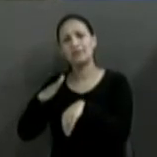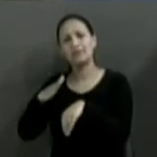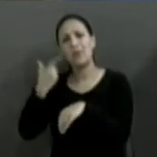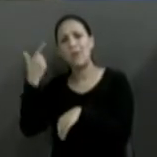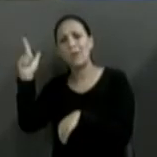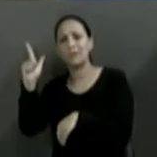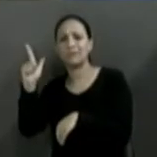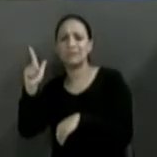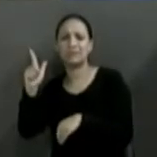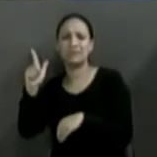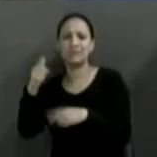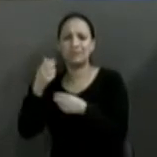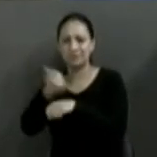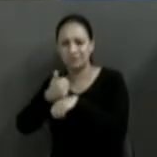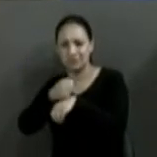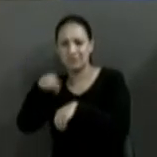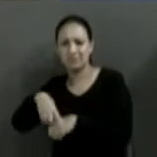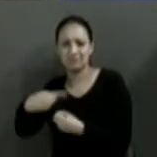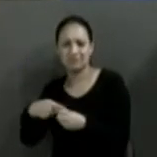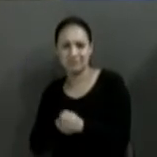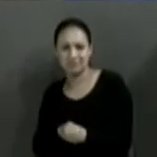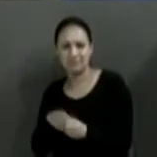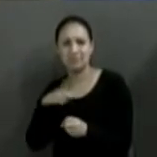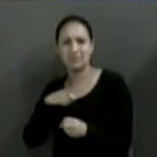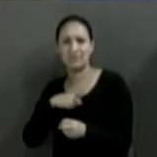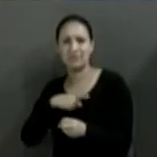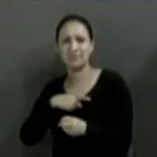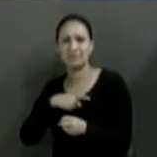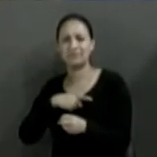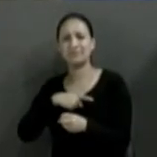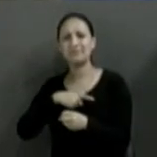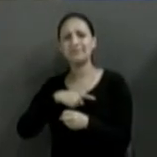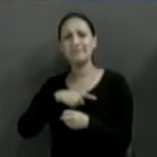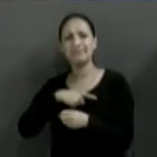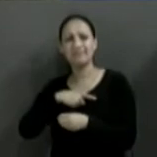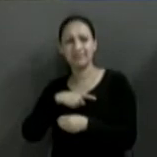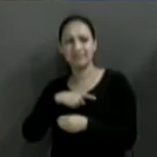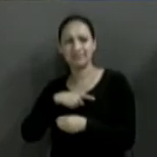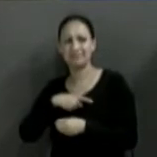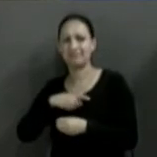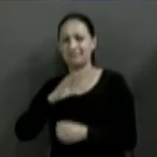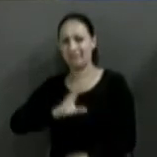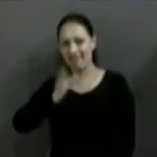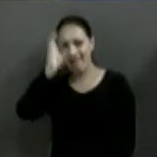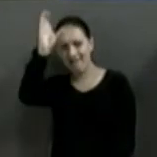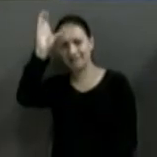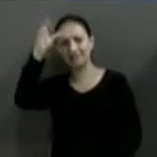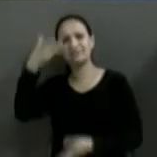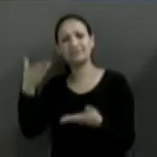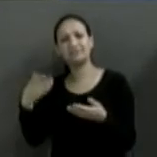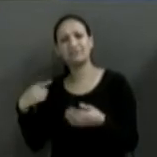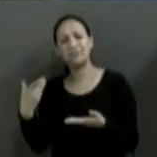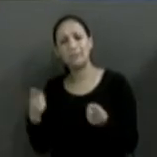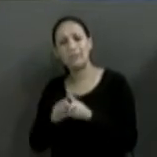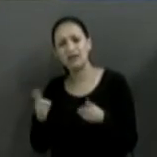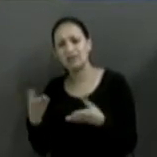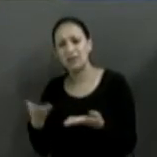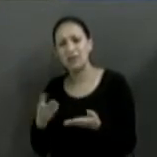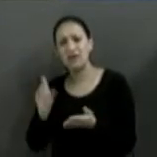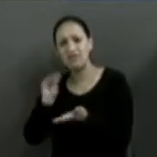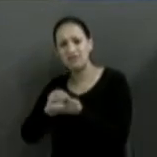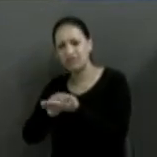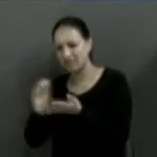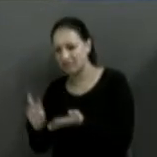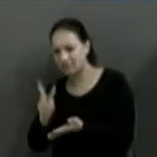carreira do município. eu vejo que a gente tem quadros de carreira excelentes, só que hoje eles estão desprestigiados, estão desvalorizados,